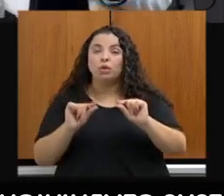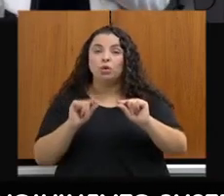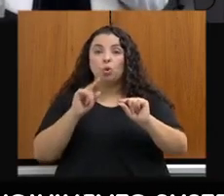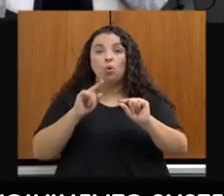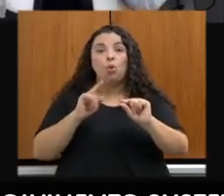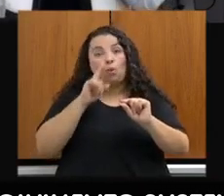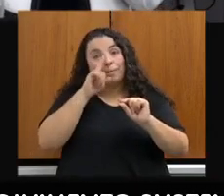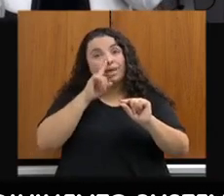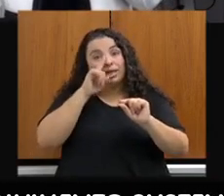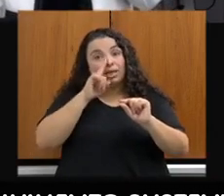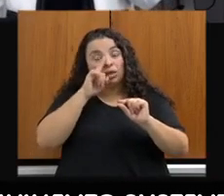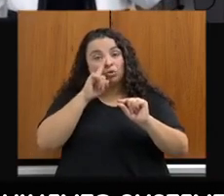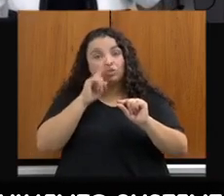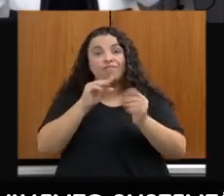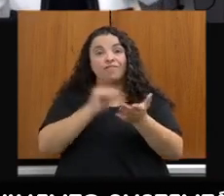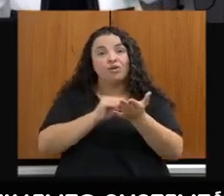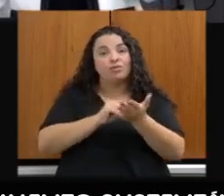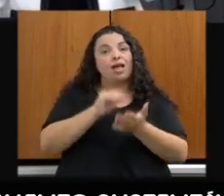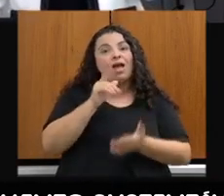Por favor.